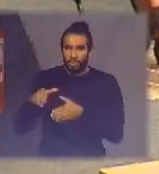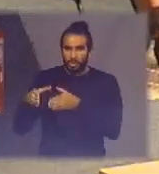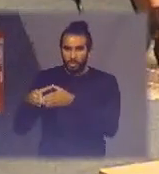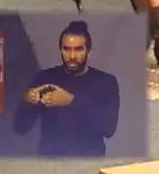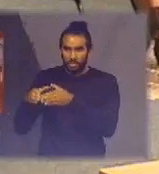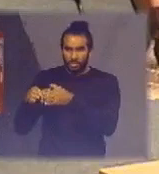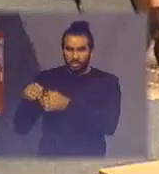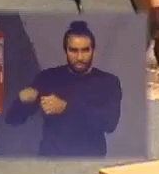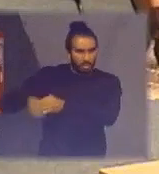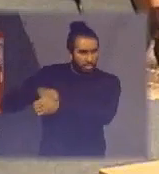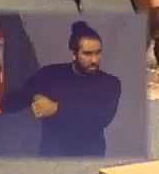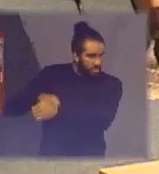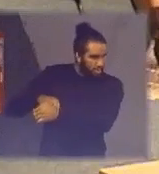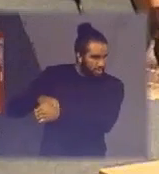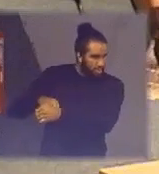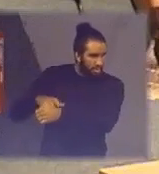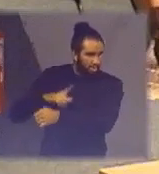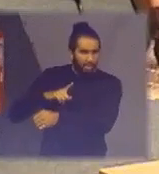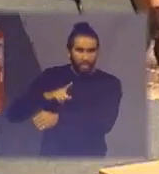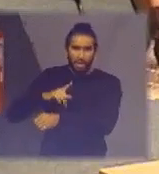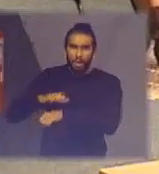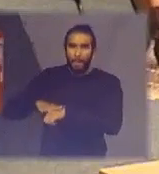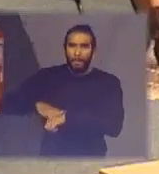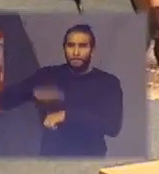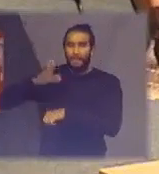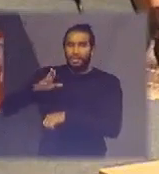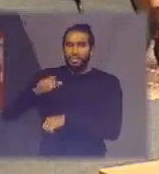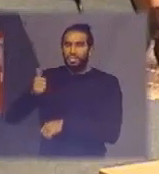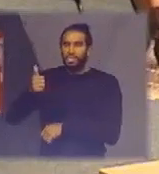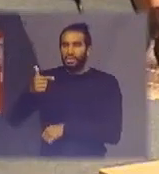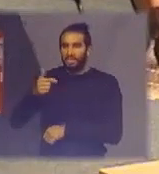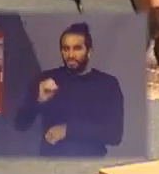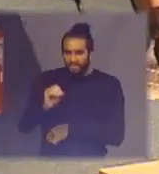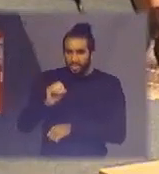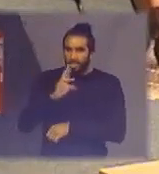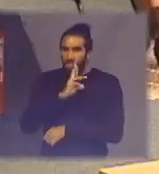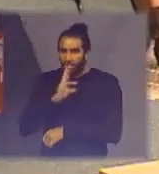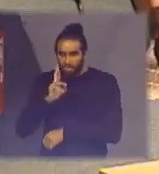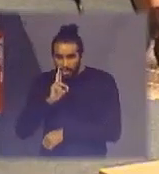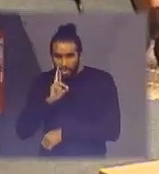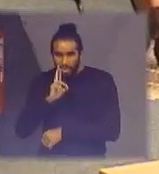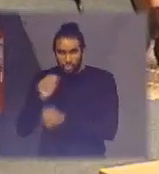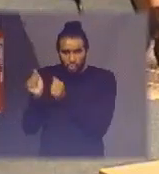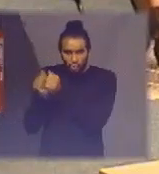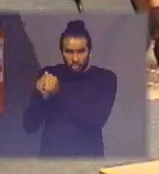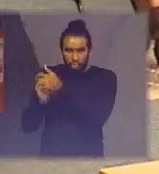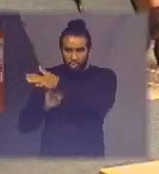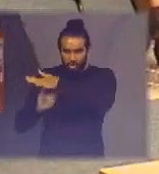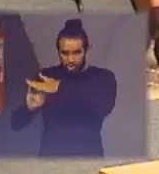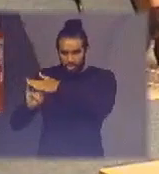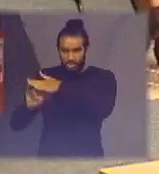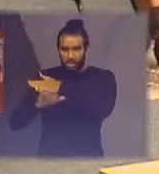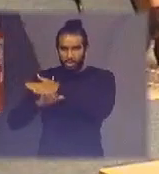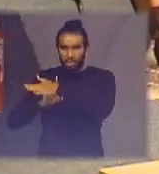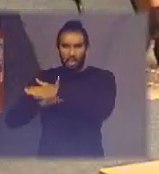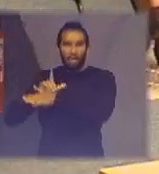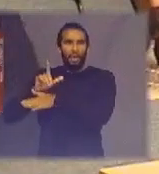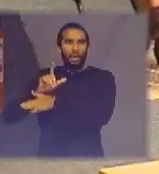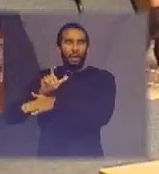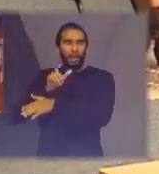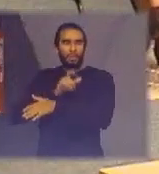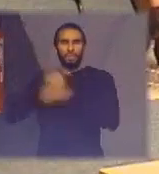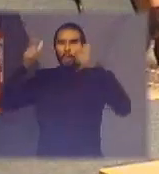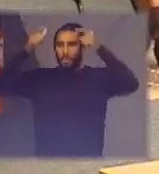da lei de grandes geradores em Brasília são mais de 120 restaurantes que hoje em dia se juntaram no Instituto tem um chefe que virou um grande amigo meu Paulo